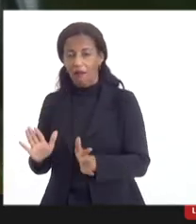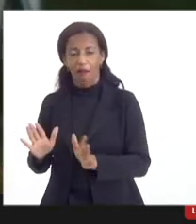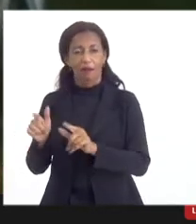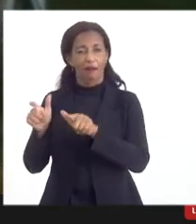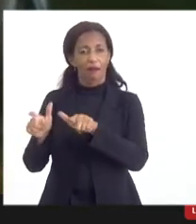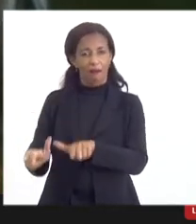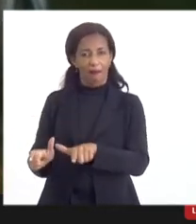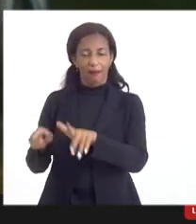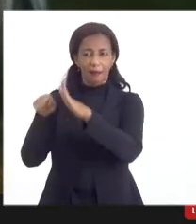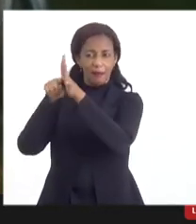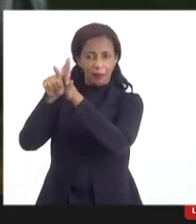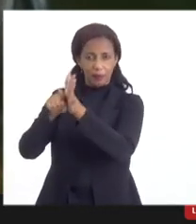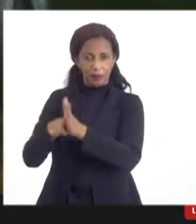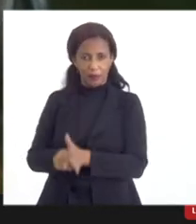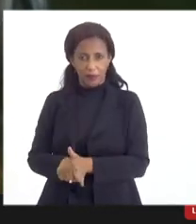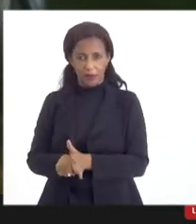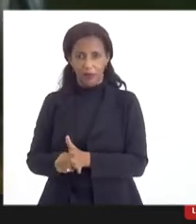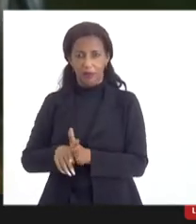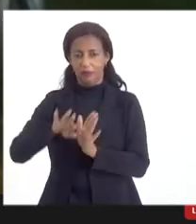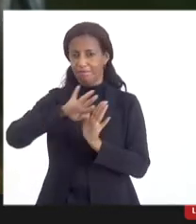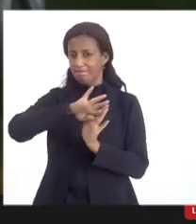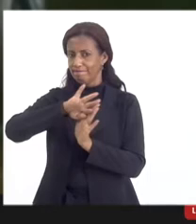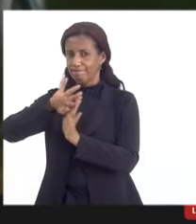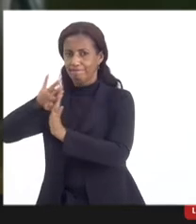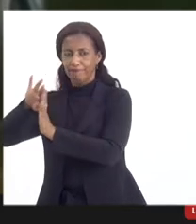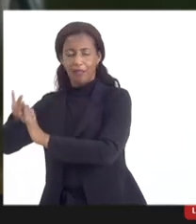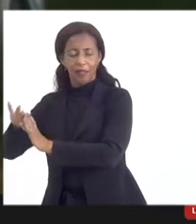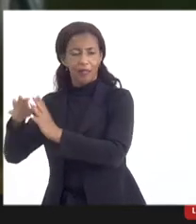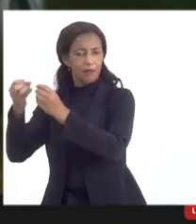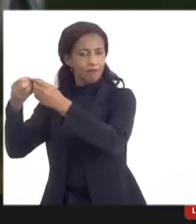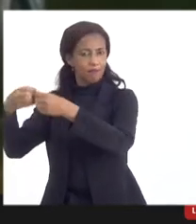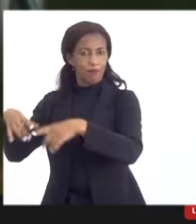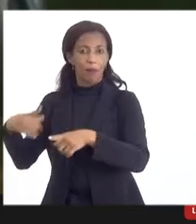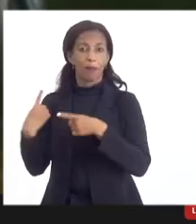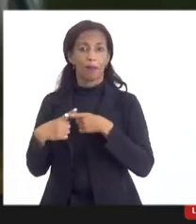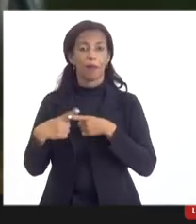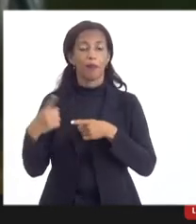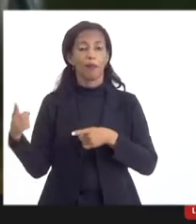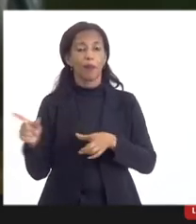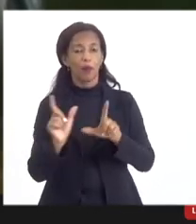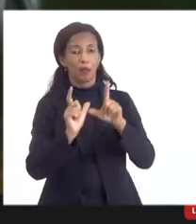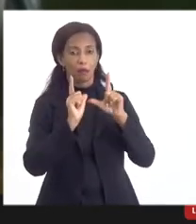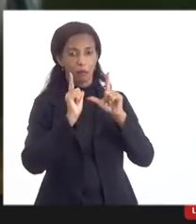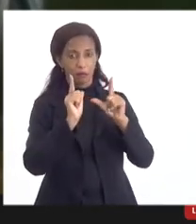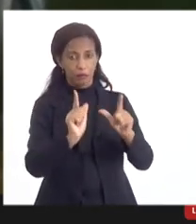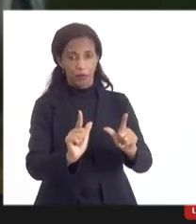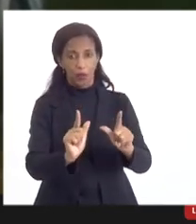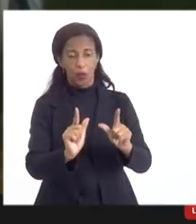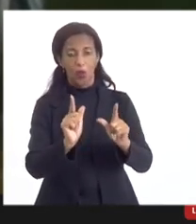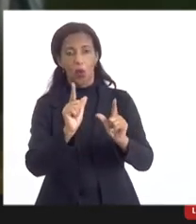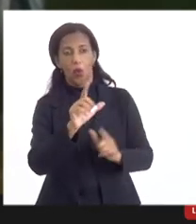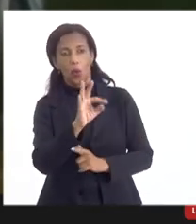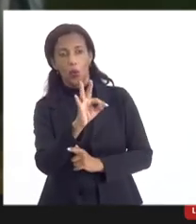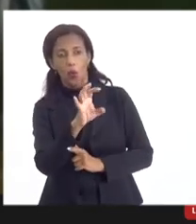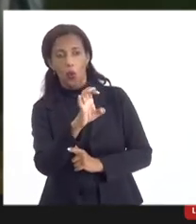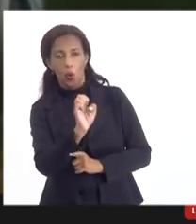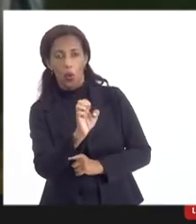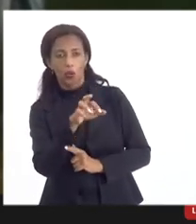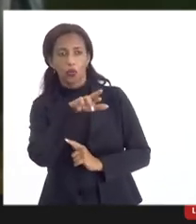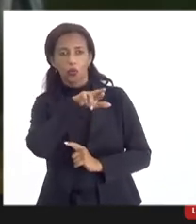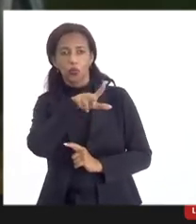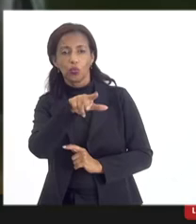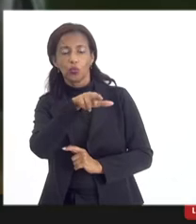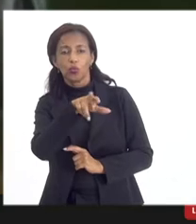pesquisas que não se materializavam porque o protótipo ou o lote pioneiro não